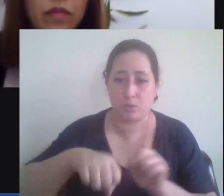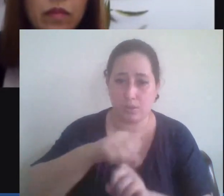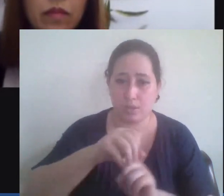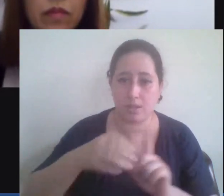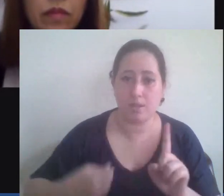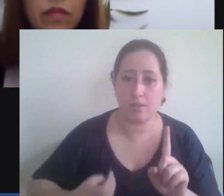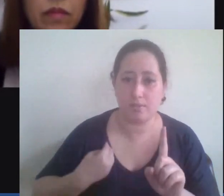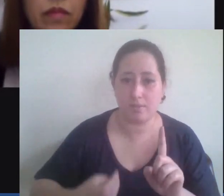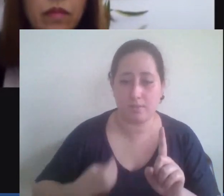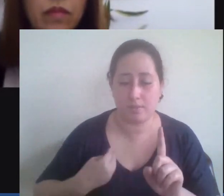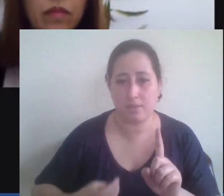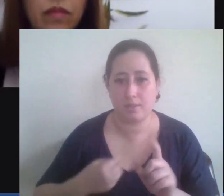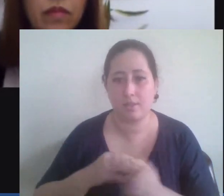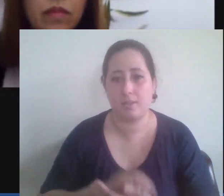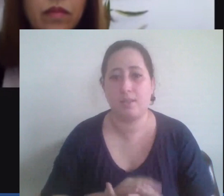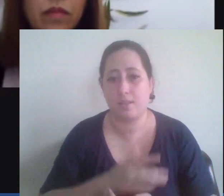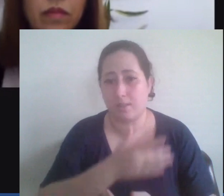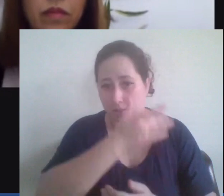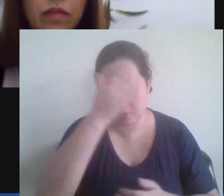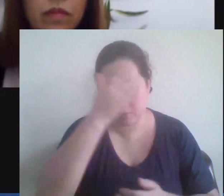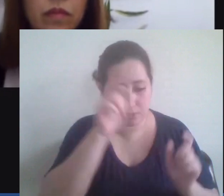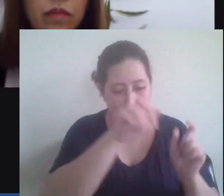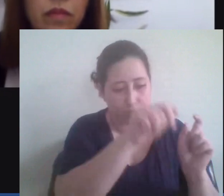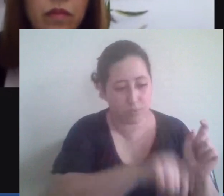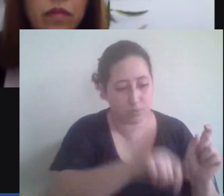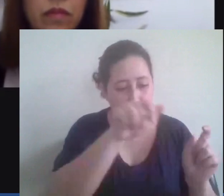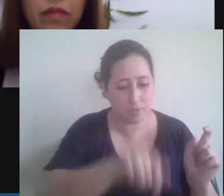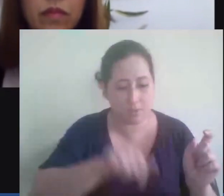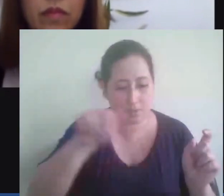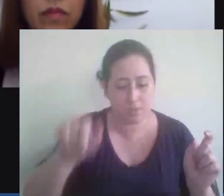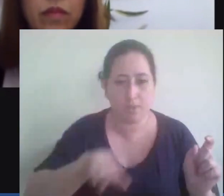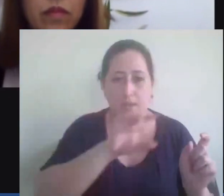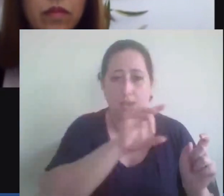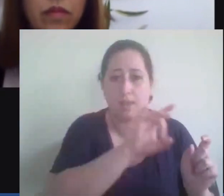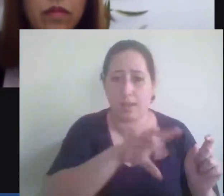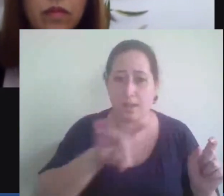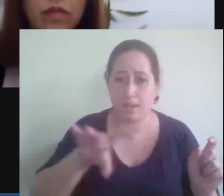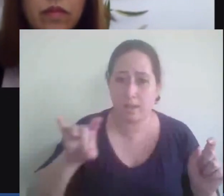pessoa tem que ter garantido os seus direitos